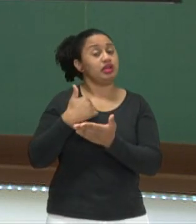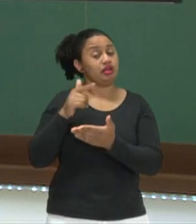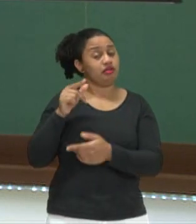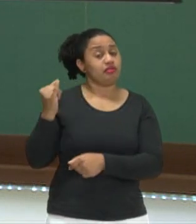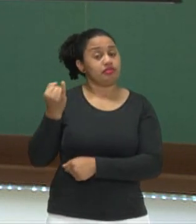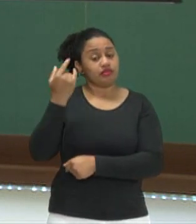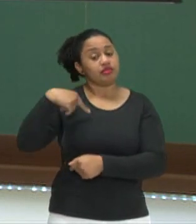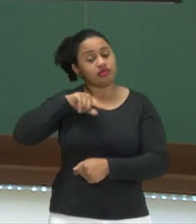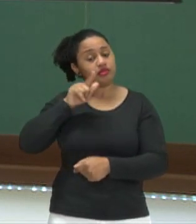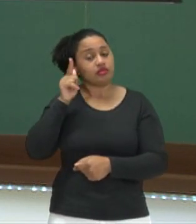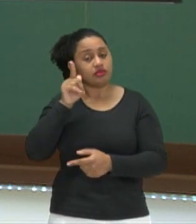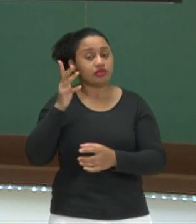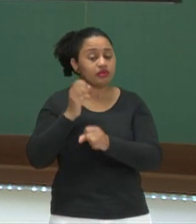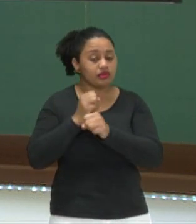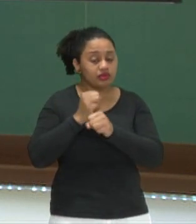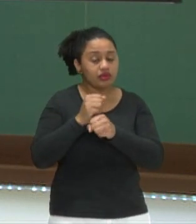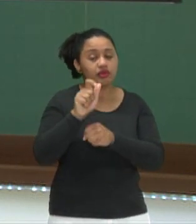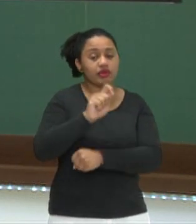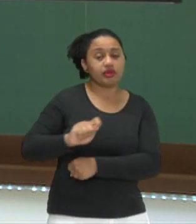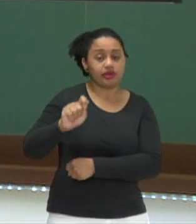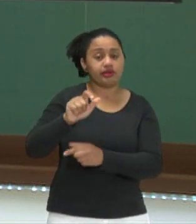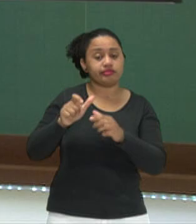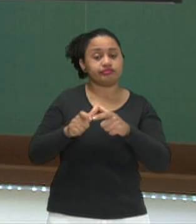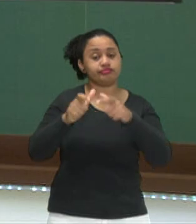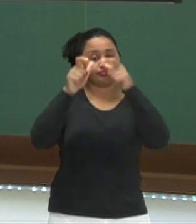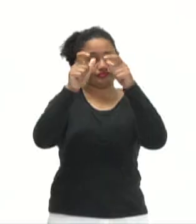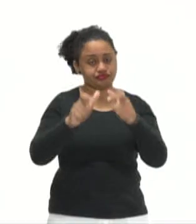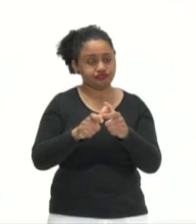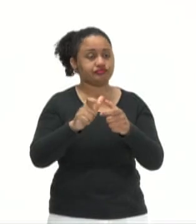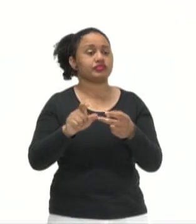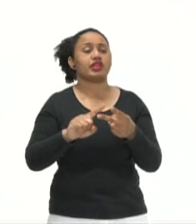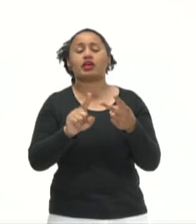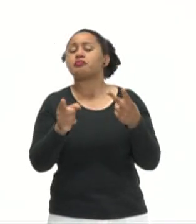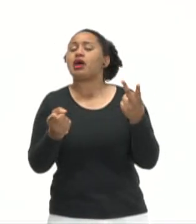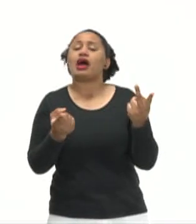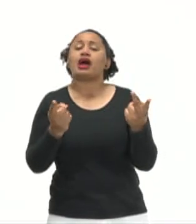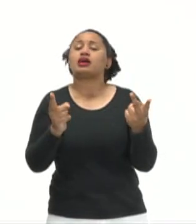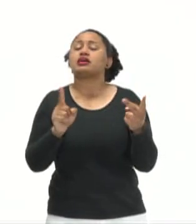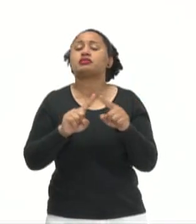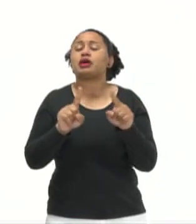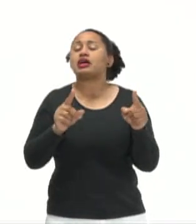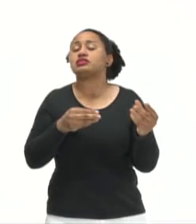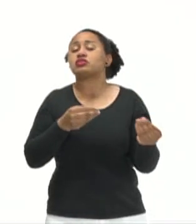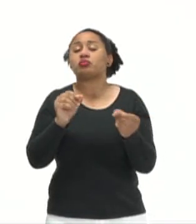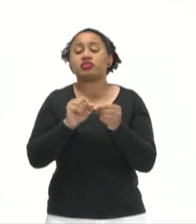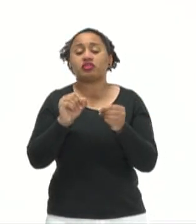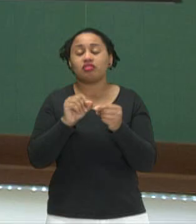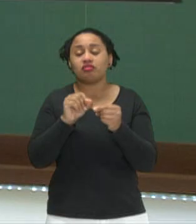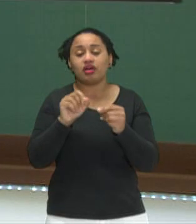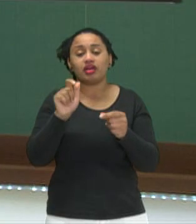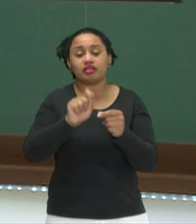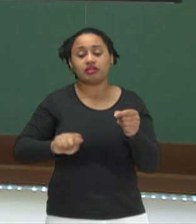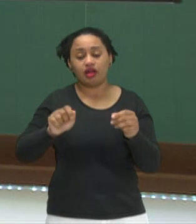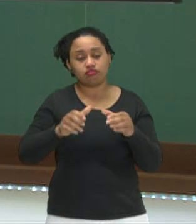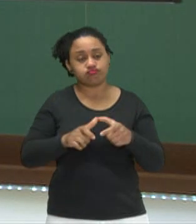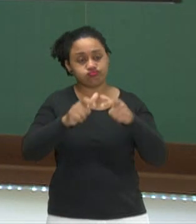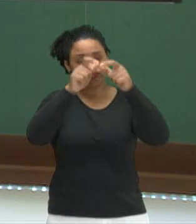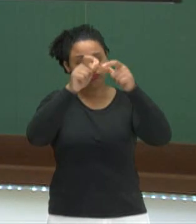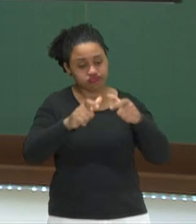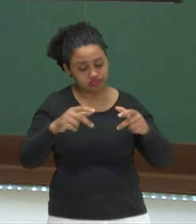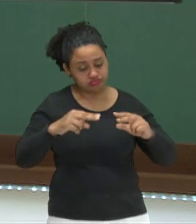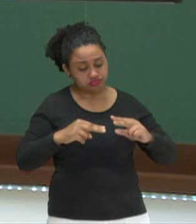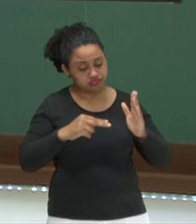calcular as áreas num prisma. Mas como se calcula a área de um prisma? Bem, nós sabemos que o